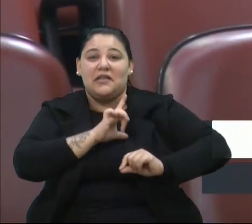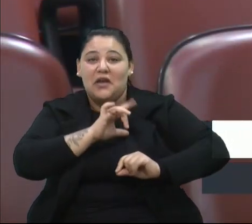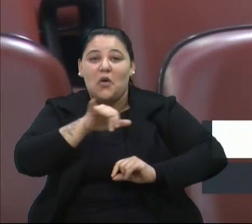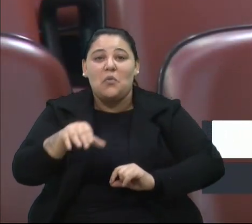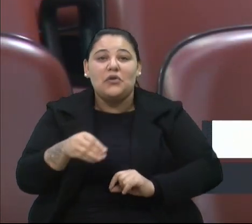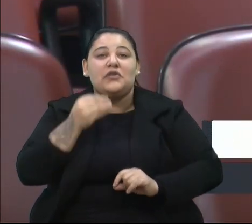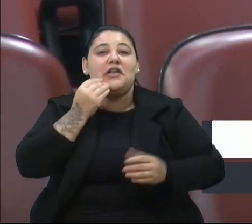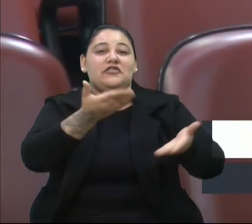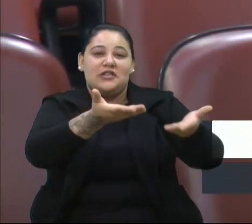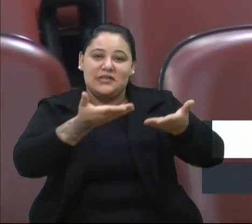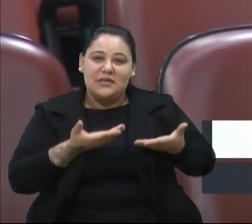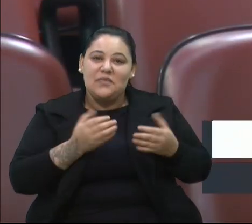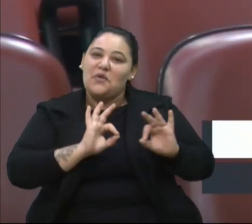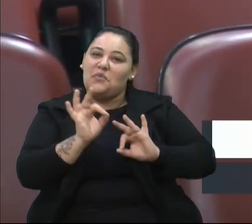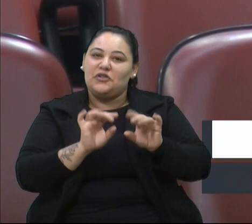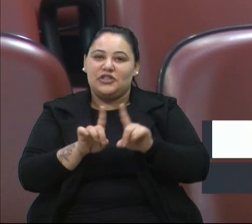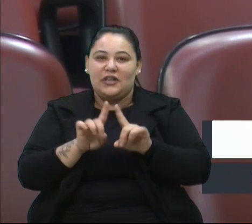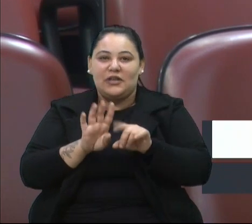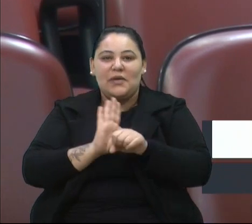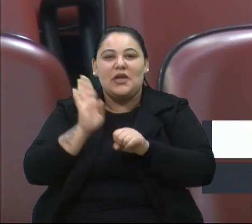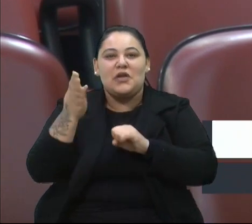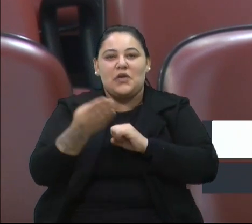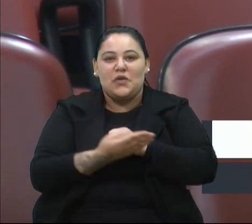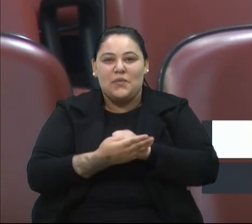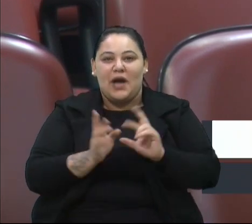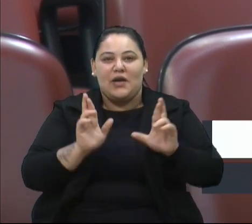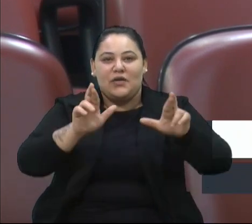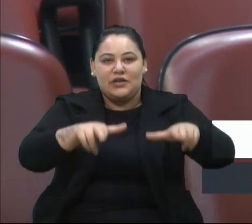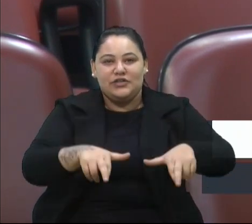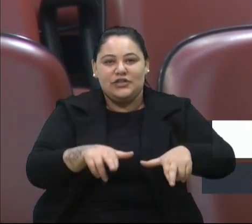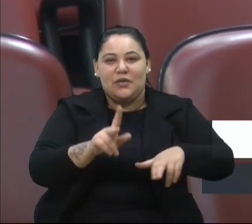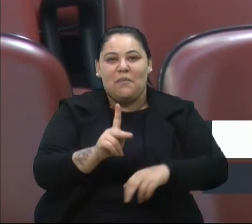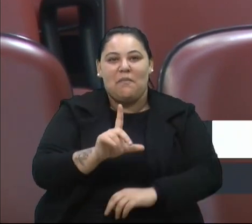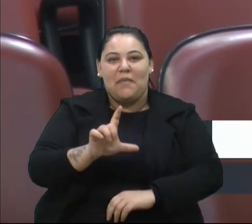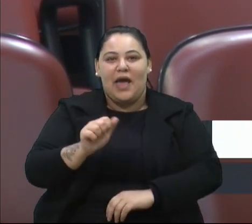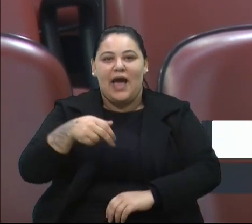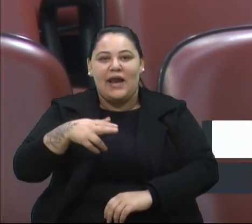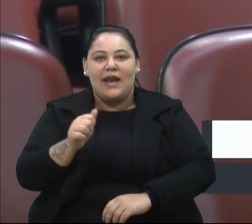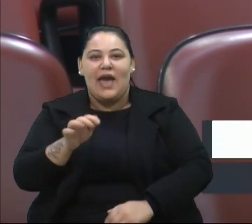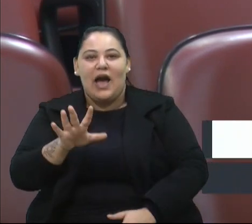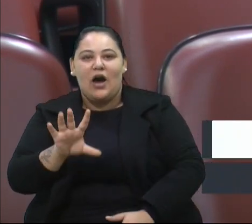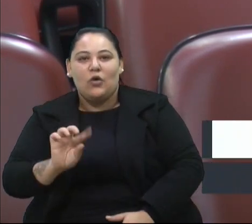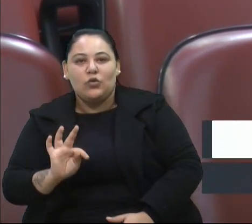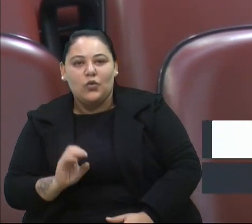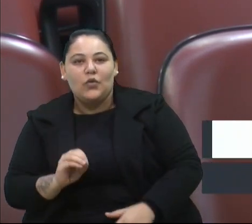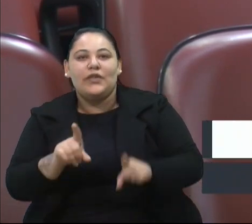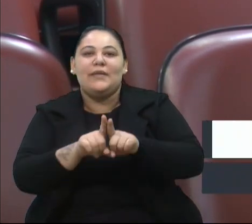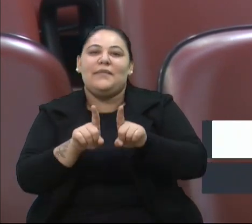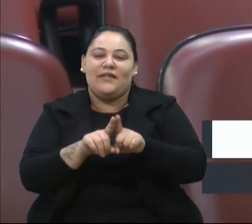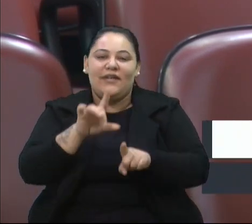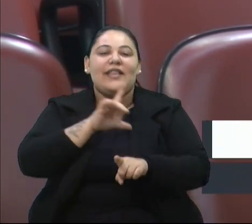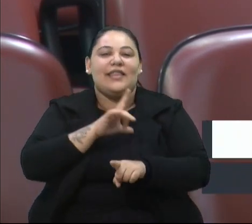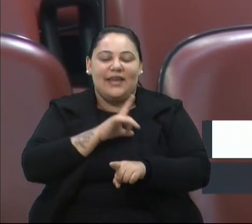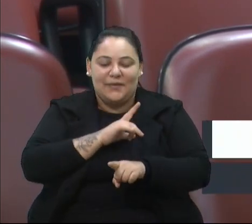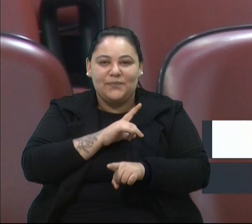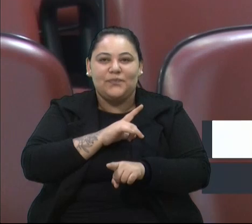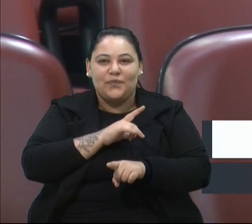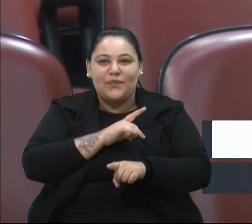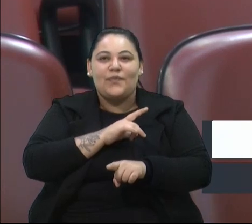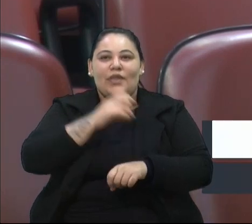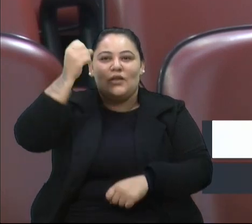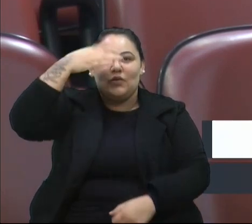Luz, Cor e Flor e o bairro, a região Planalto também vai ter o Luz, Cor e Flor. Região